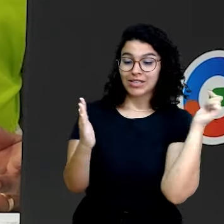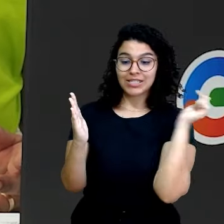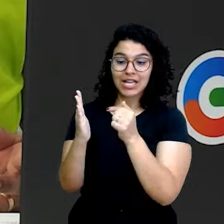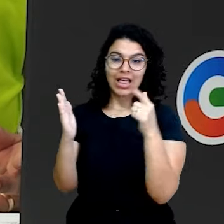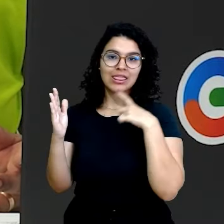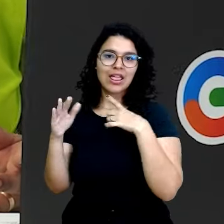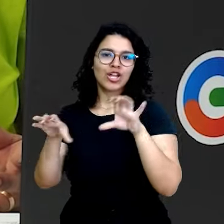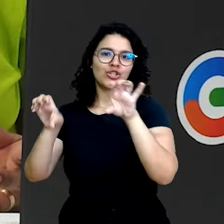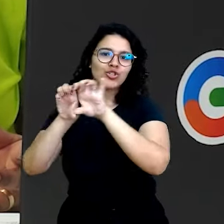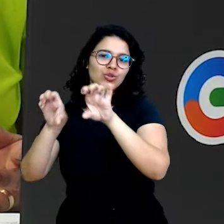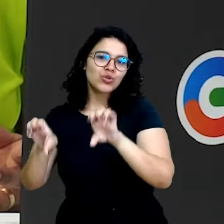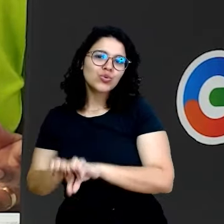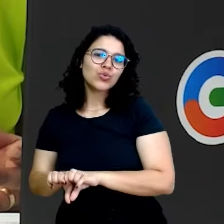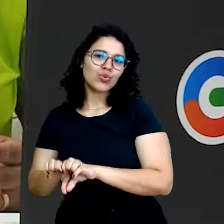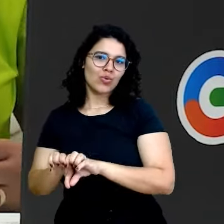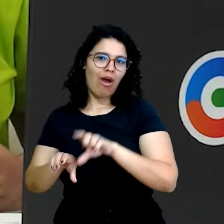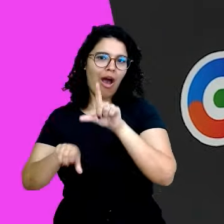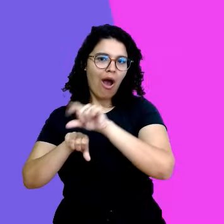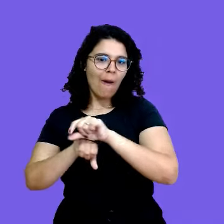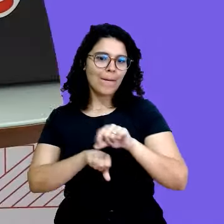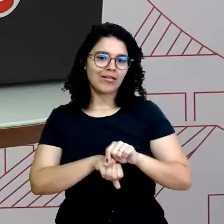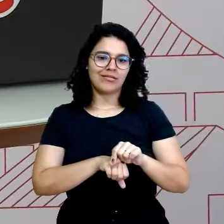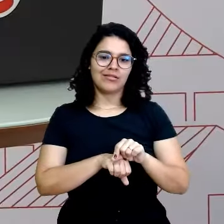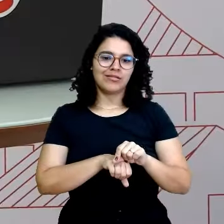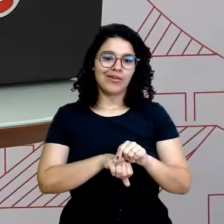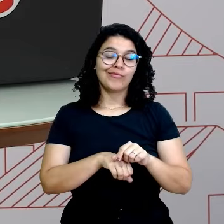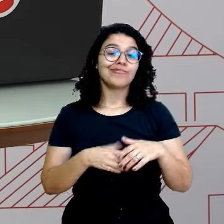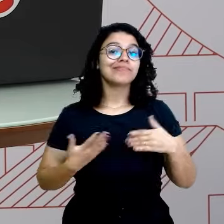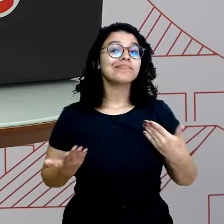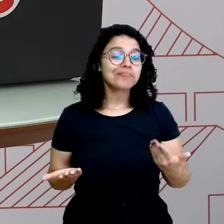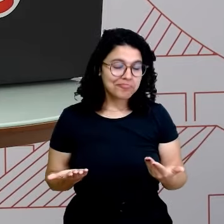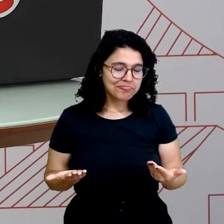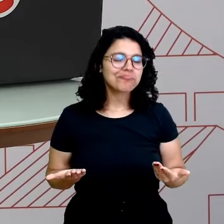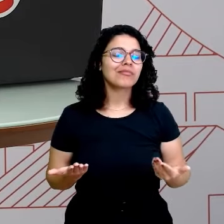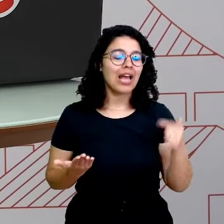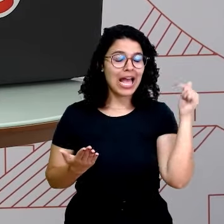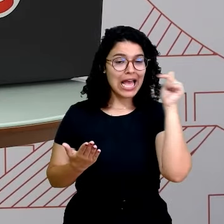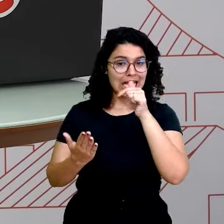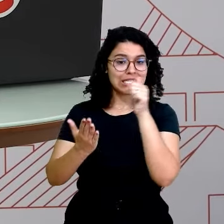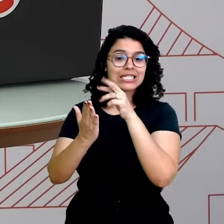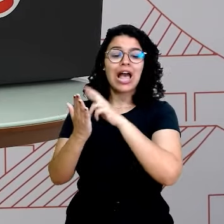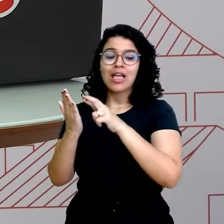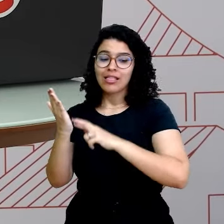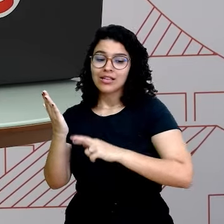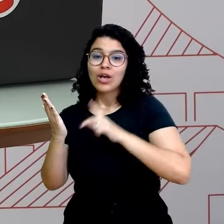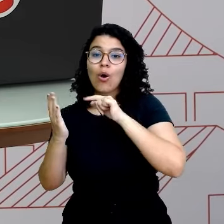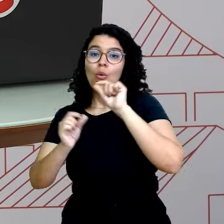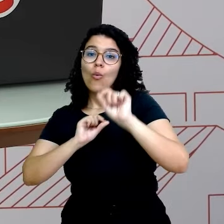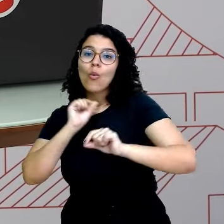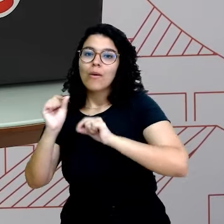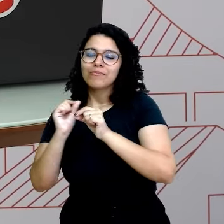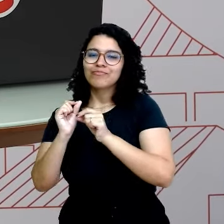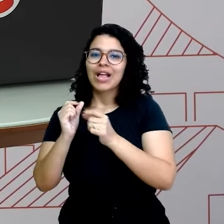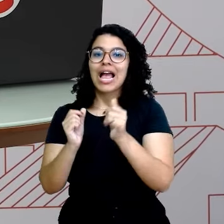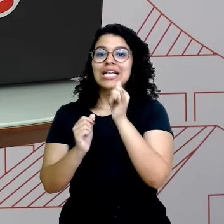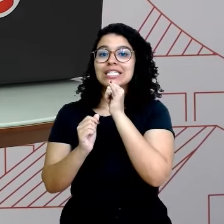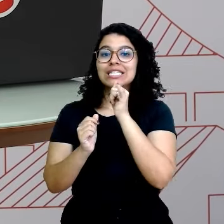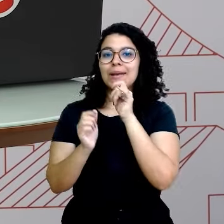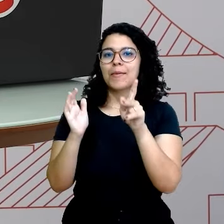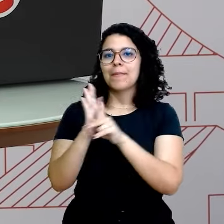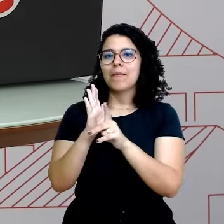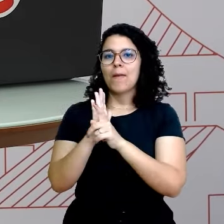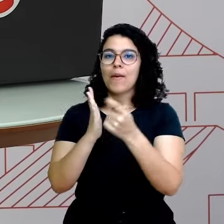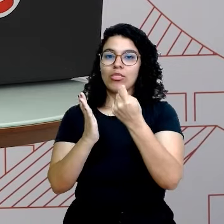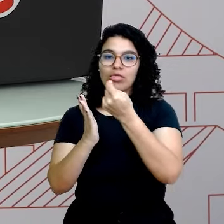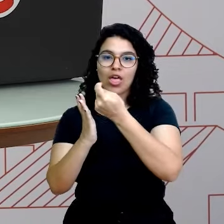uma estrutura argumentativa. Ou seja, essa redação é um exemplo de textos argumentativos.